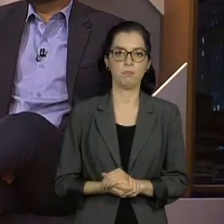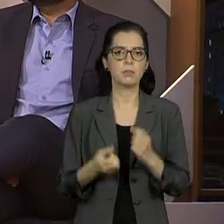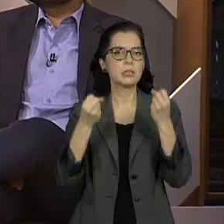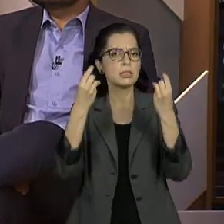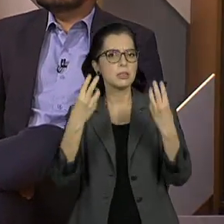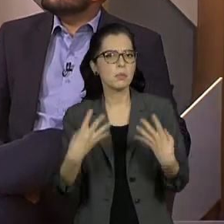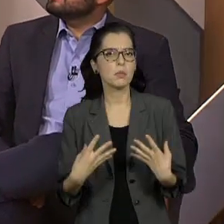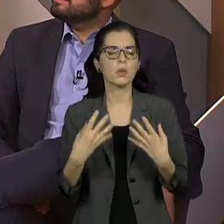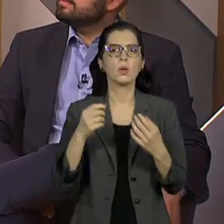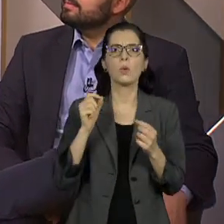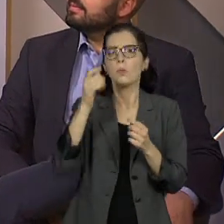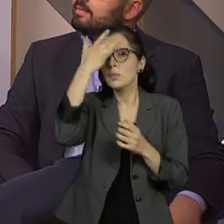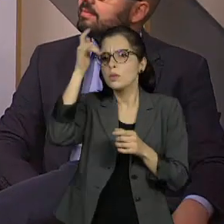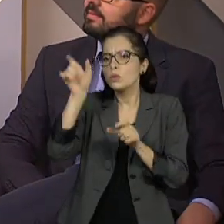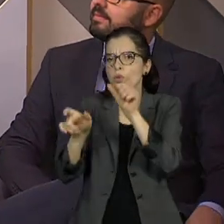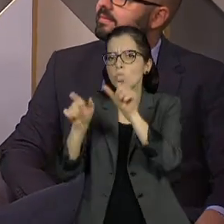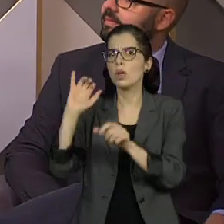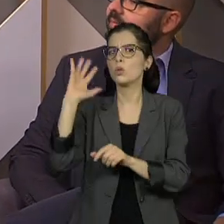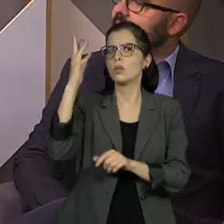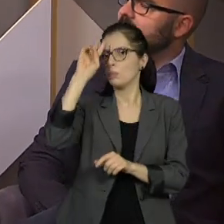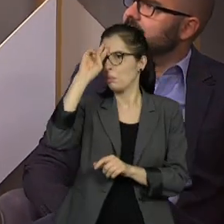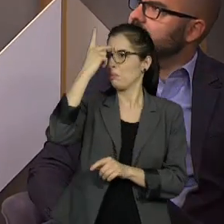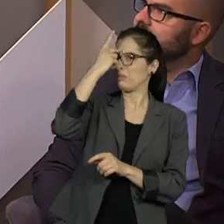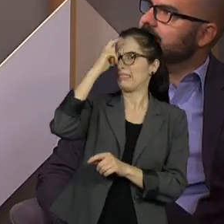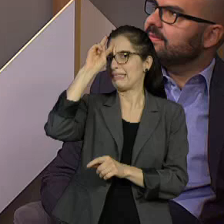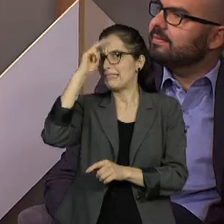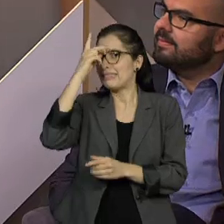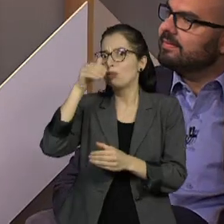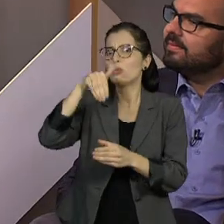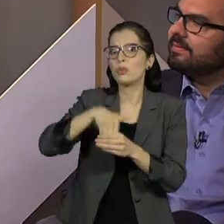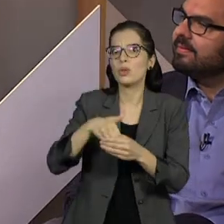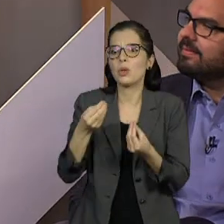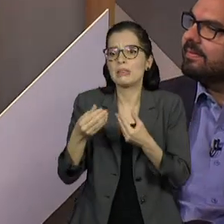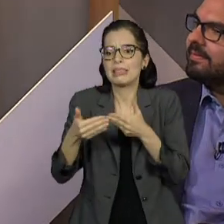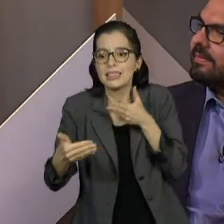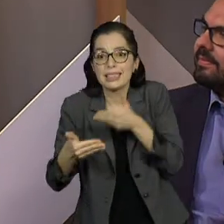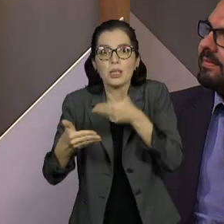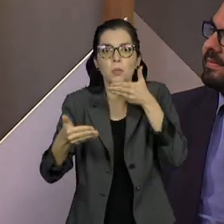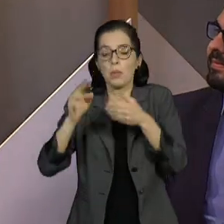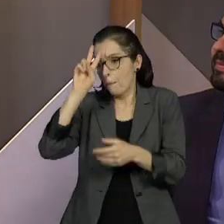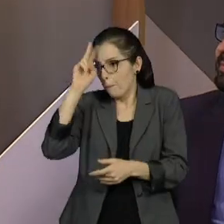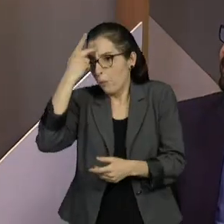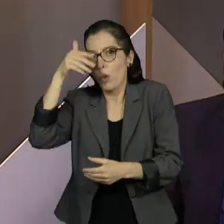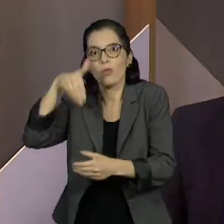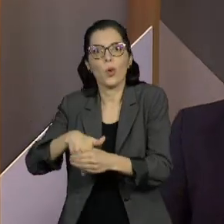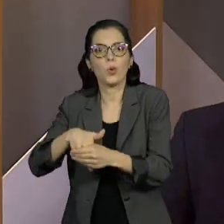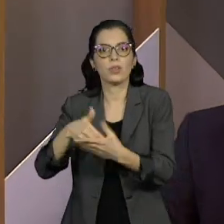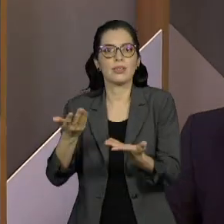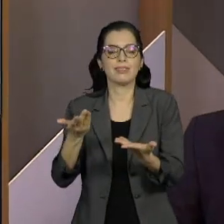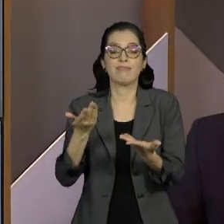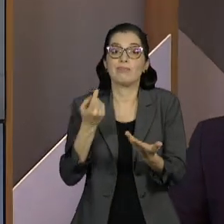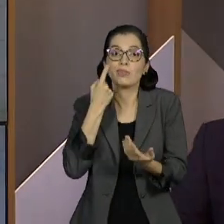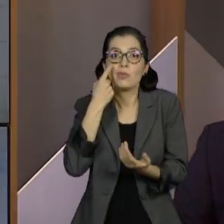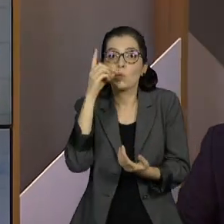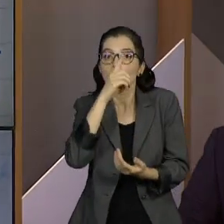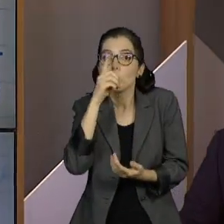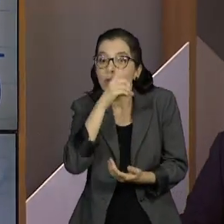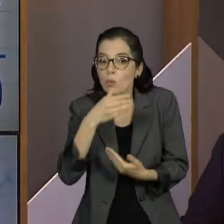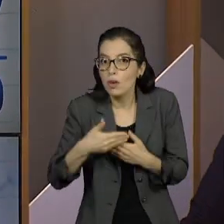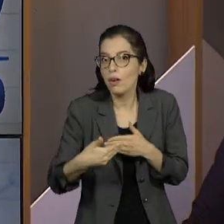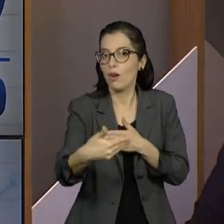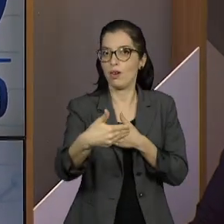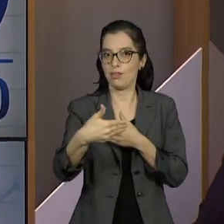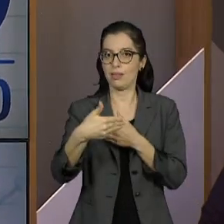pode levar a decisão de voto para o último minuto. Por isso, no domingo, vamos acompanhar o resultado das urnas num programa especial